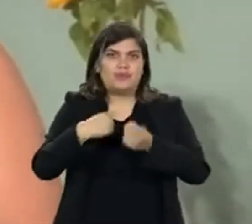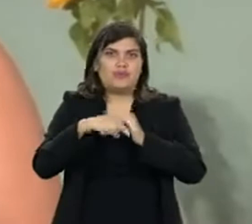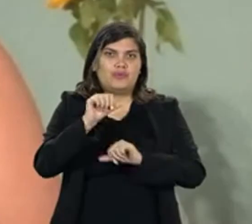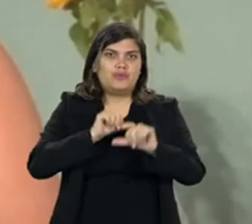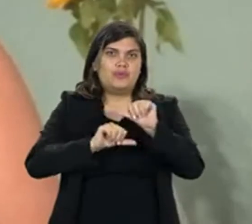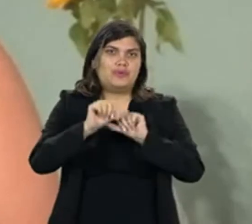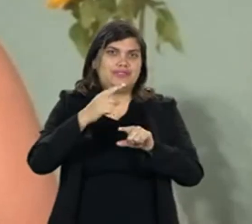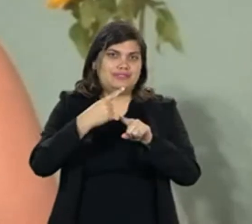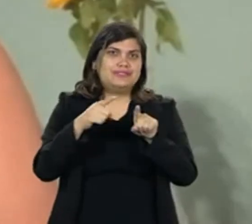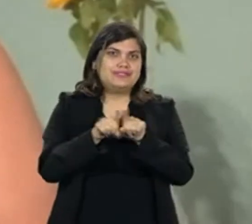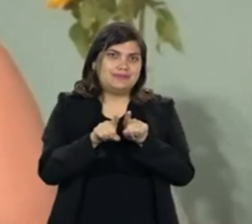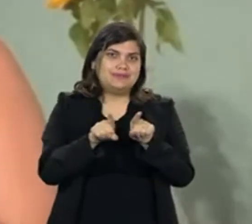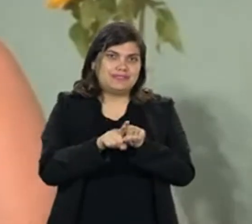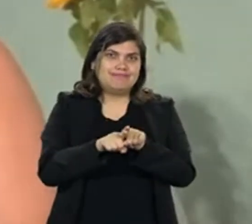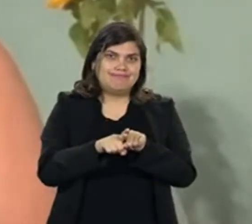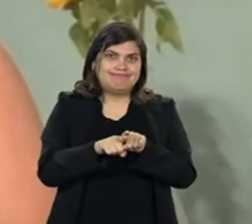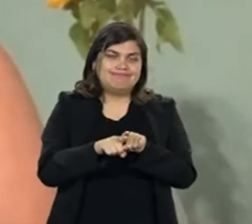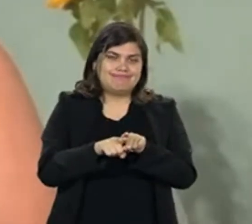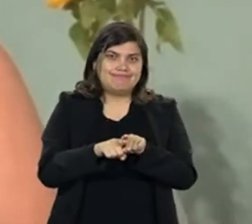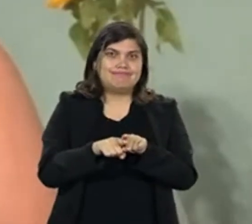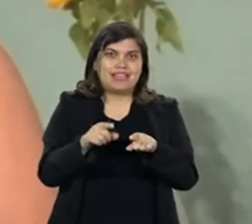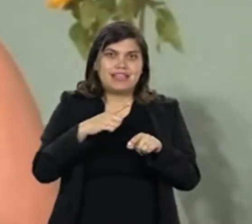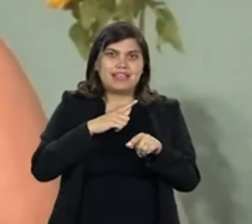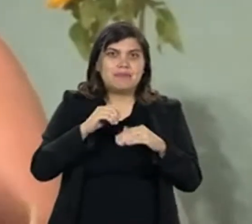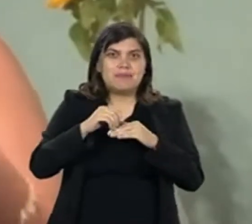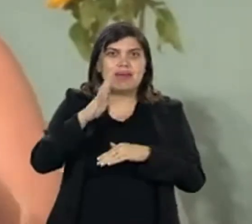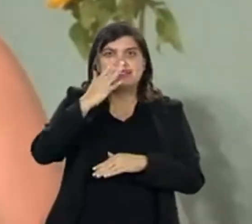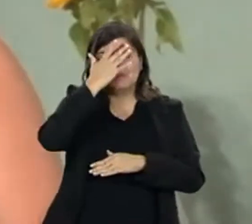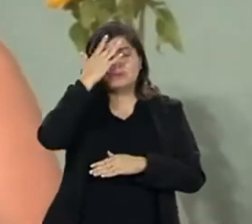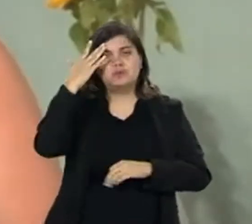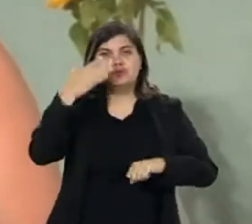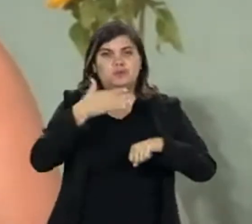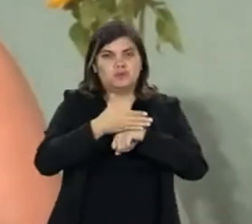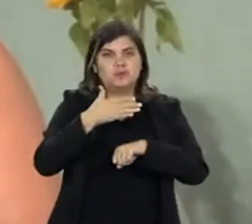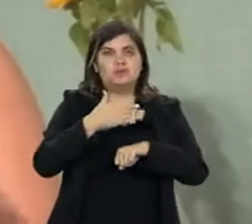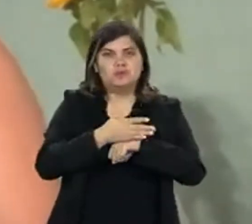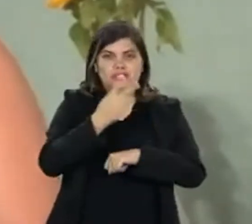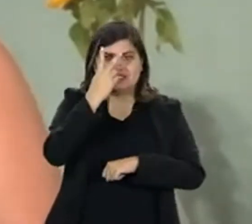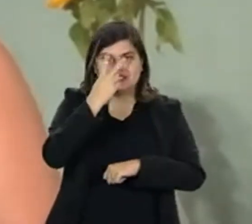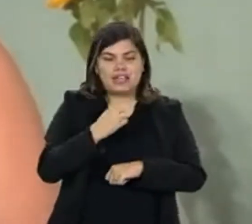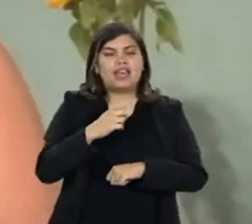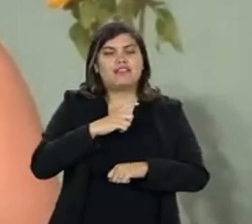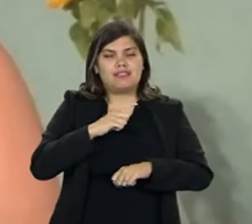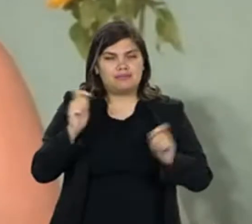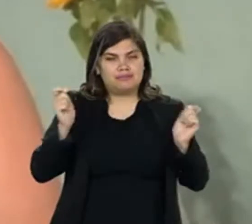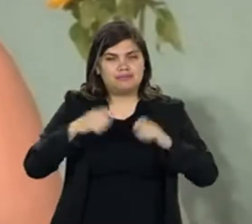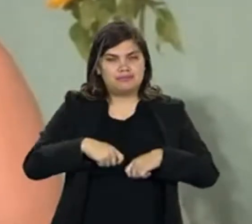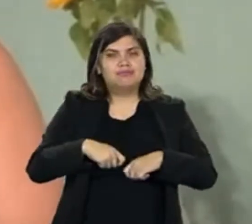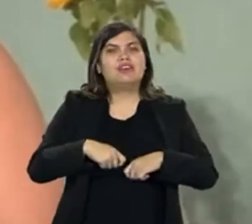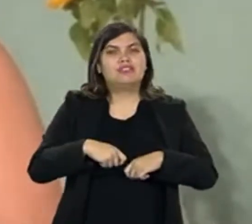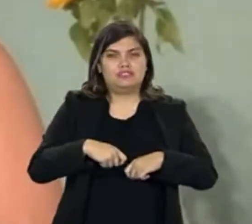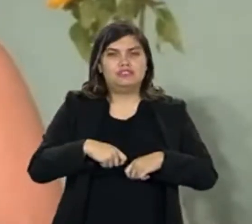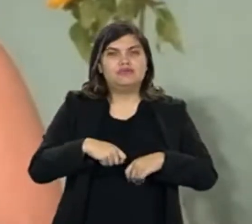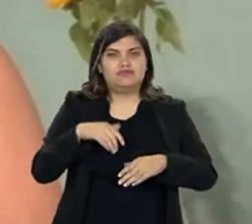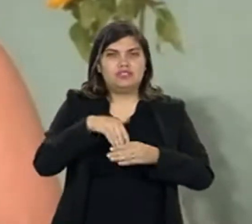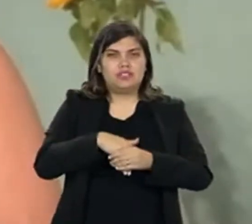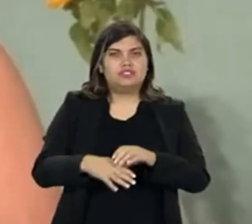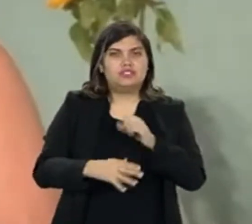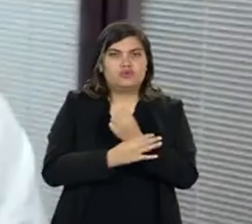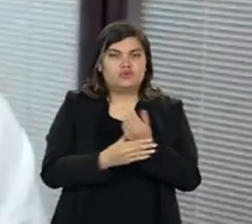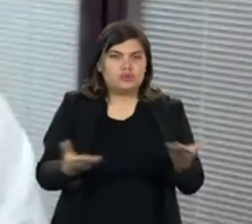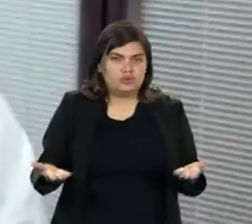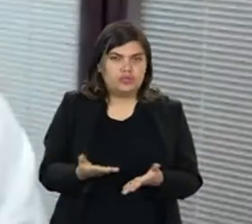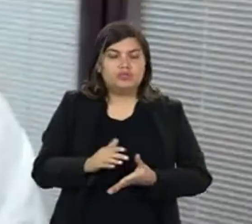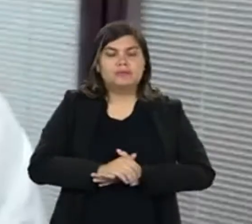voto se transformou também, a forma de votar se transformou. E muito mais pessoas cegas têm possibilidade de votar de maneira segura.